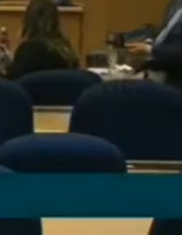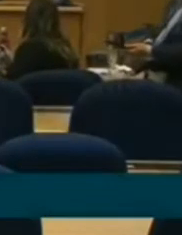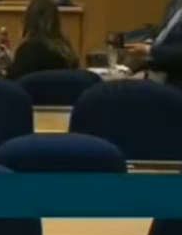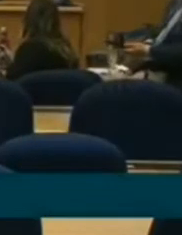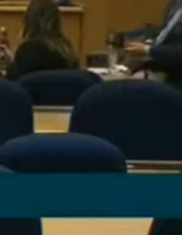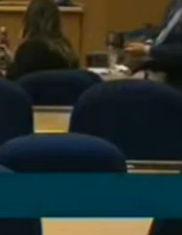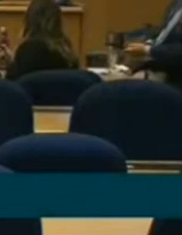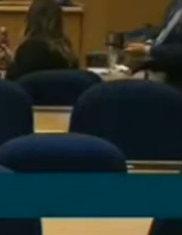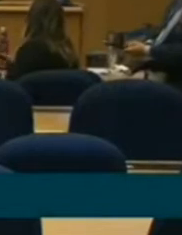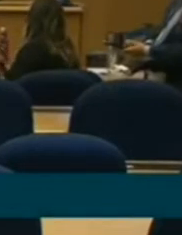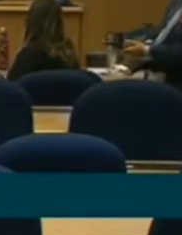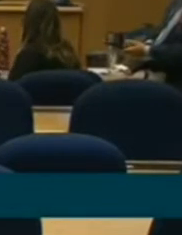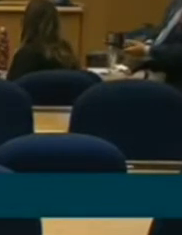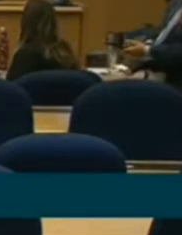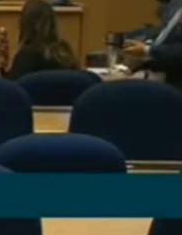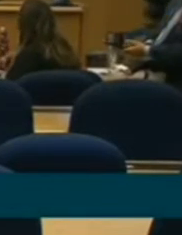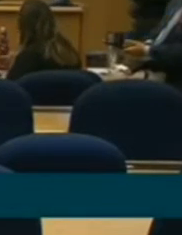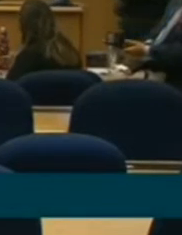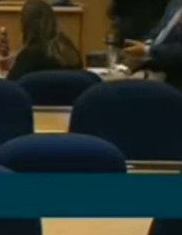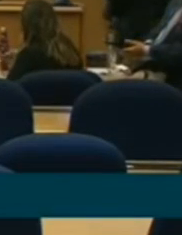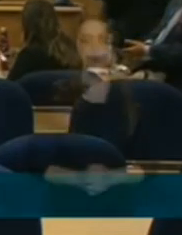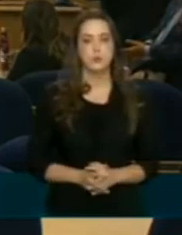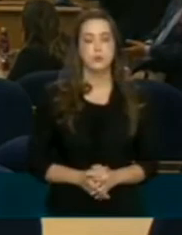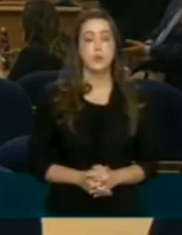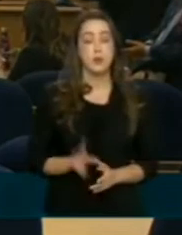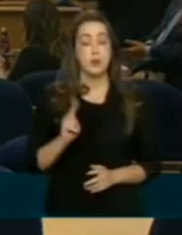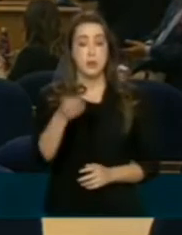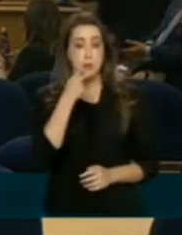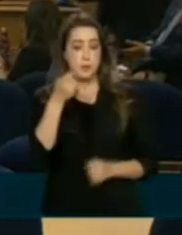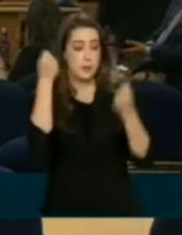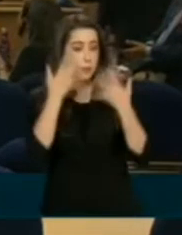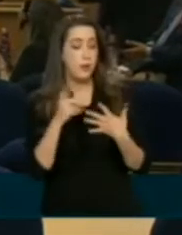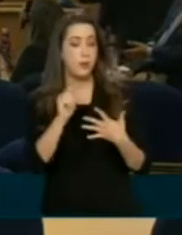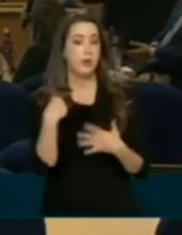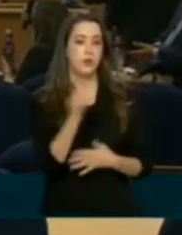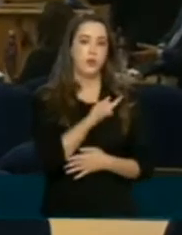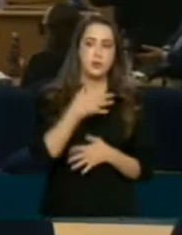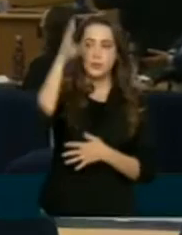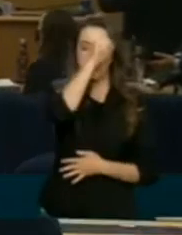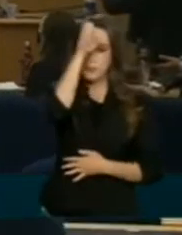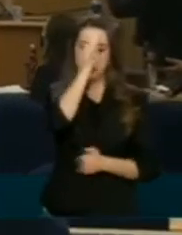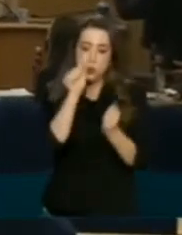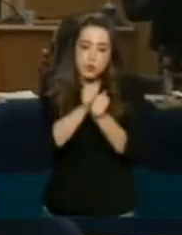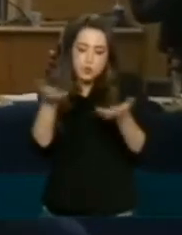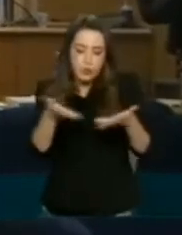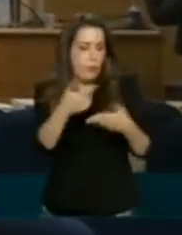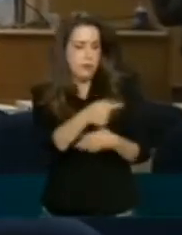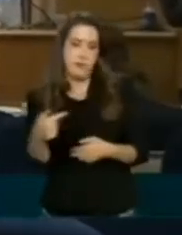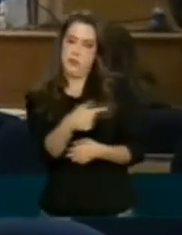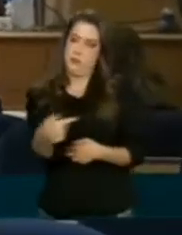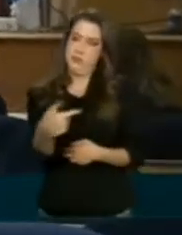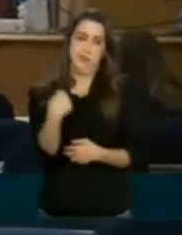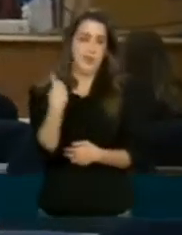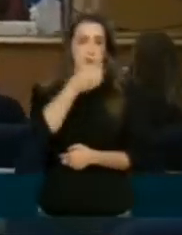Veja bem, eu costumo falar, nós estamos trabalhando, estudando, vivendo, aprendendo com a doença a cada semana.